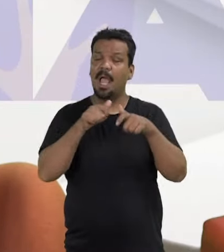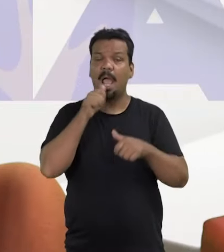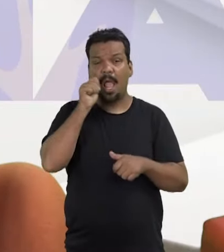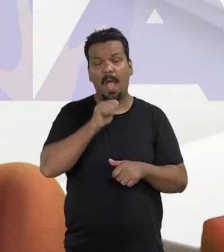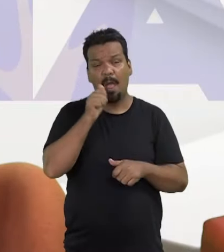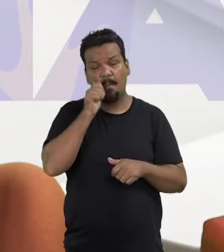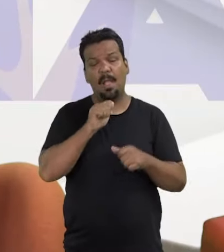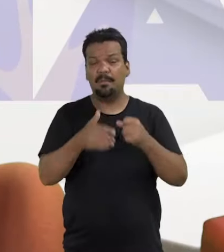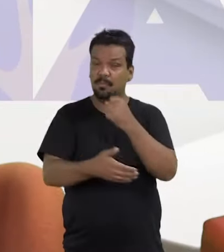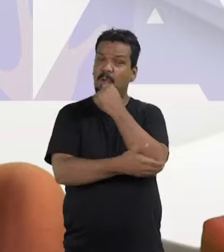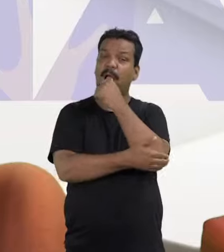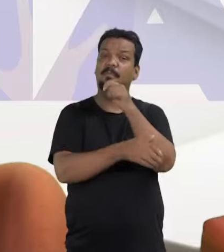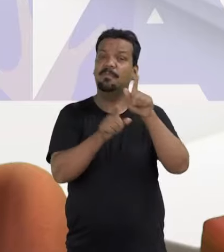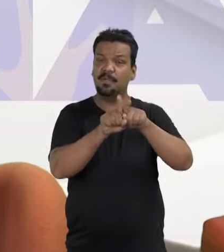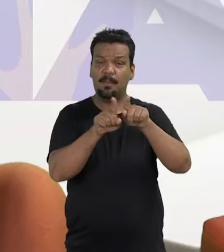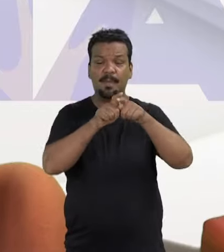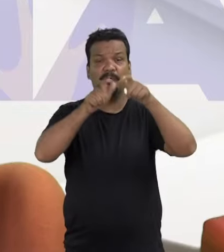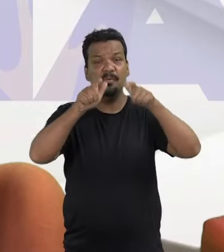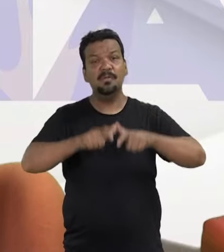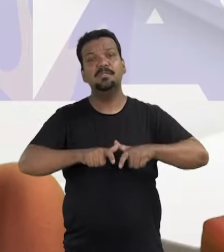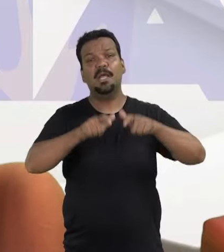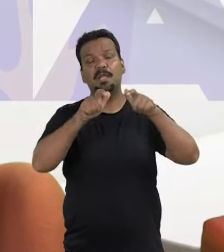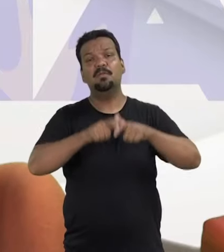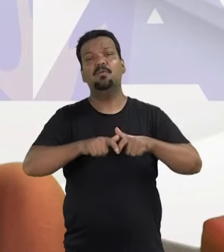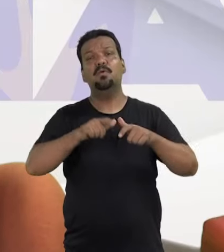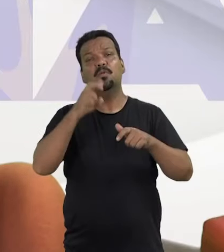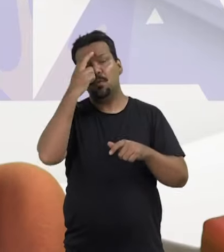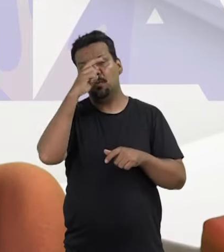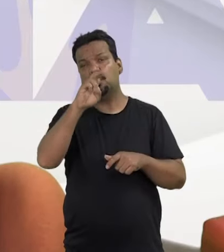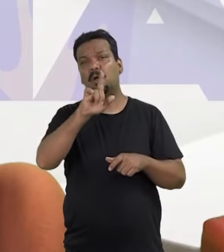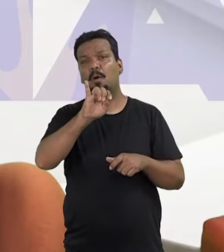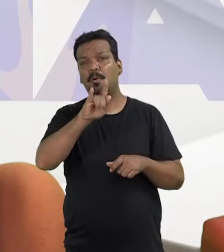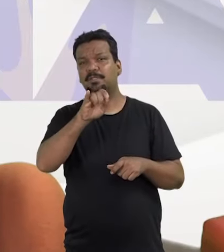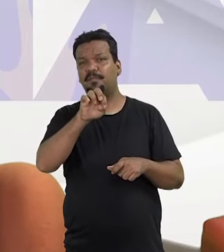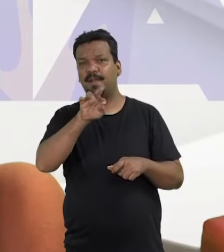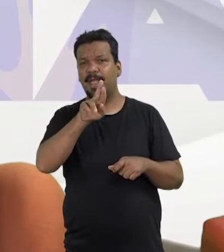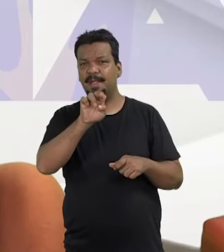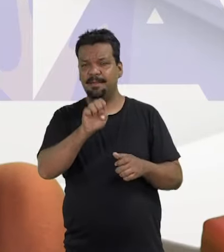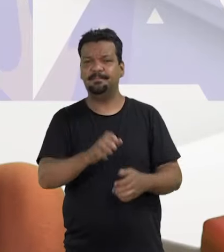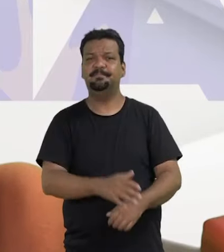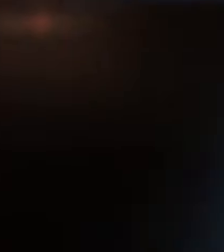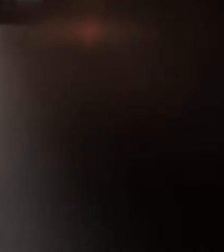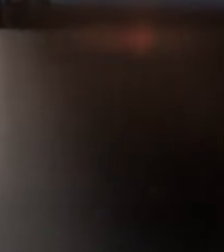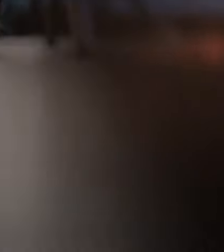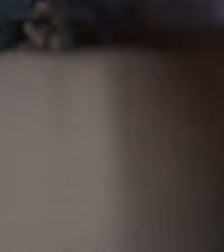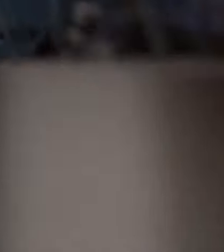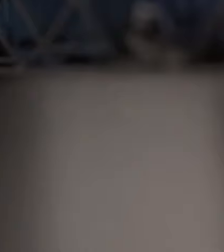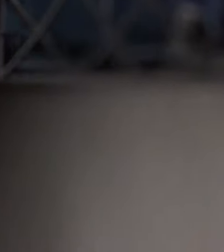MST, o Centro das Mulheres do Cabo e o Centro de Cultura Luiz Freire.